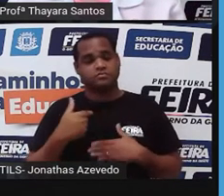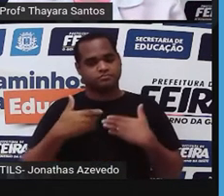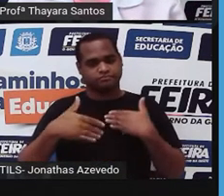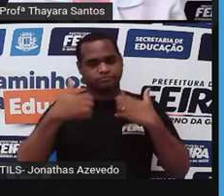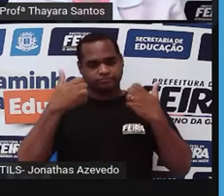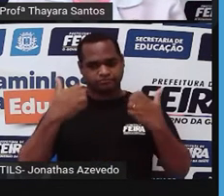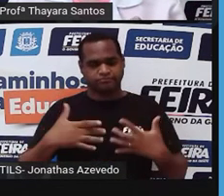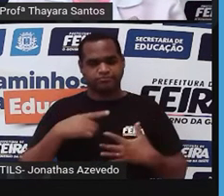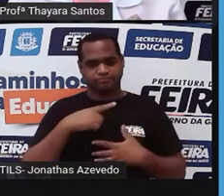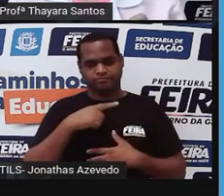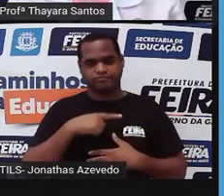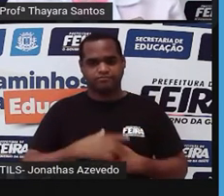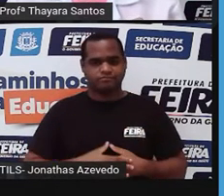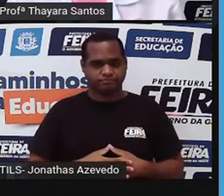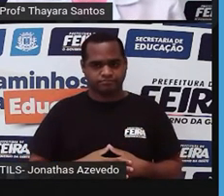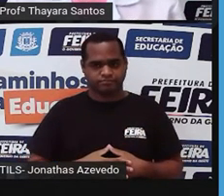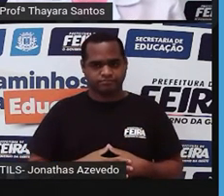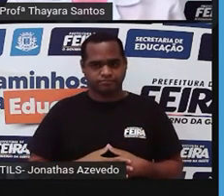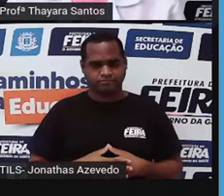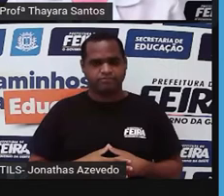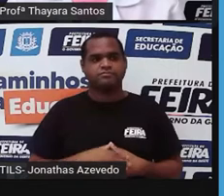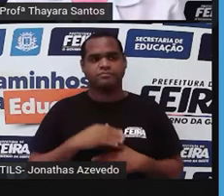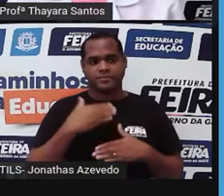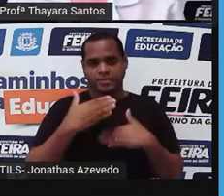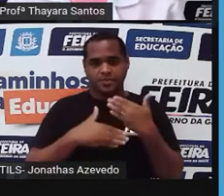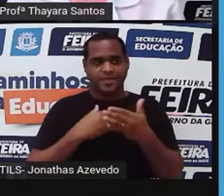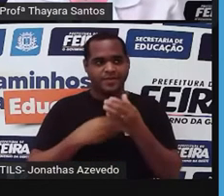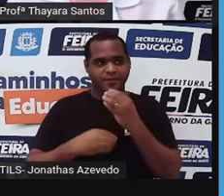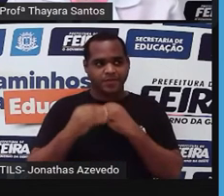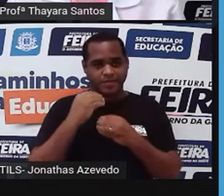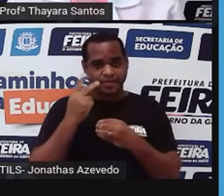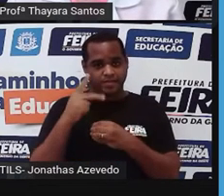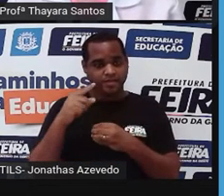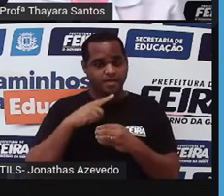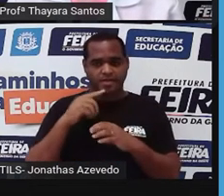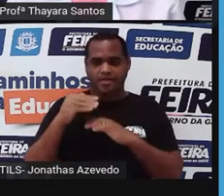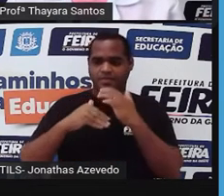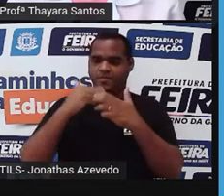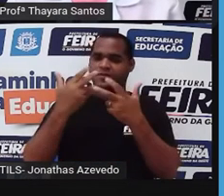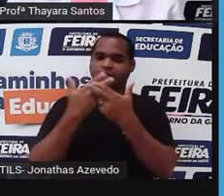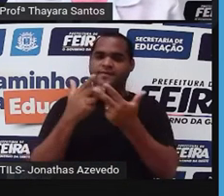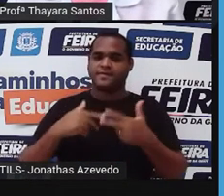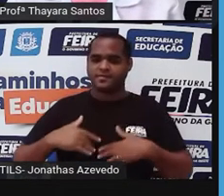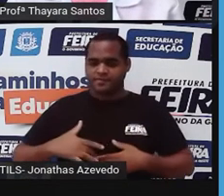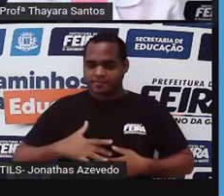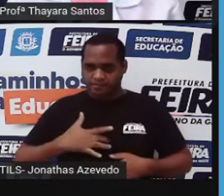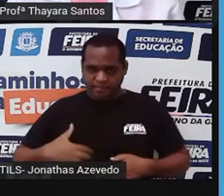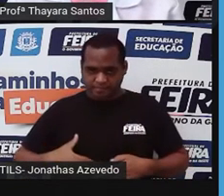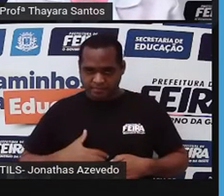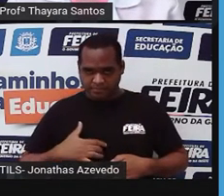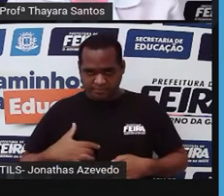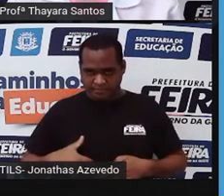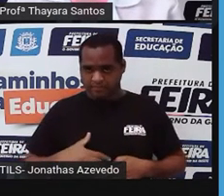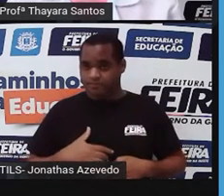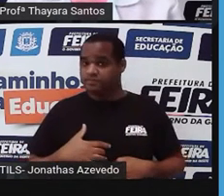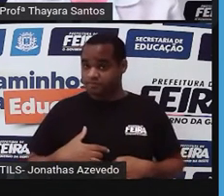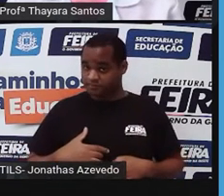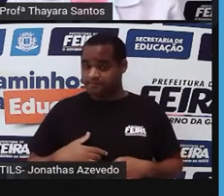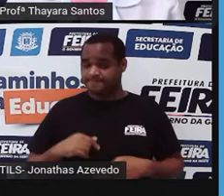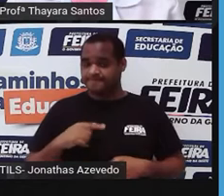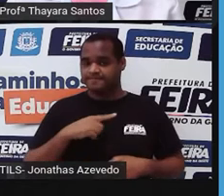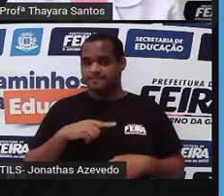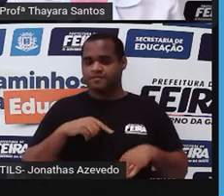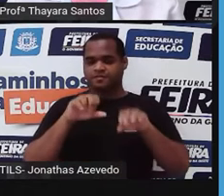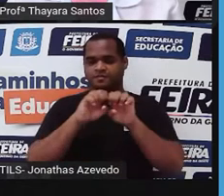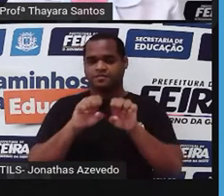daqui a pouco. Depois que esse alimento é processado aqui no estômago, ele vai descer para